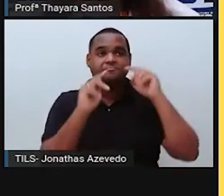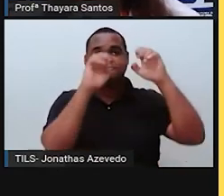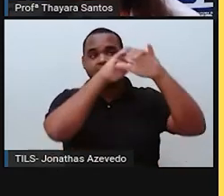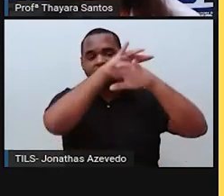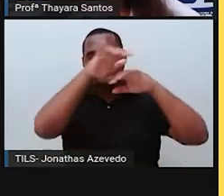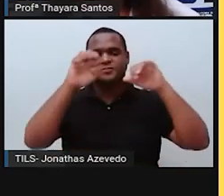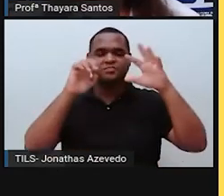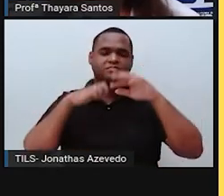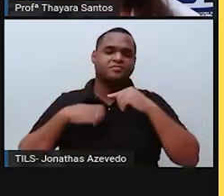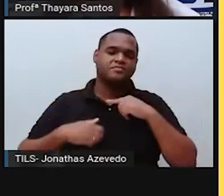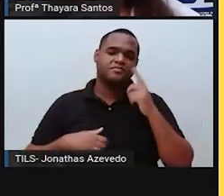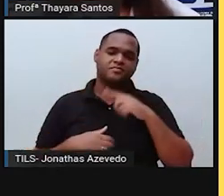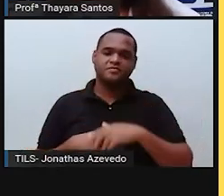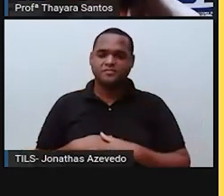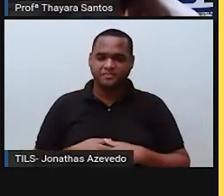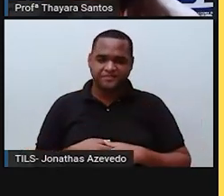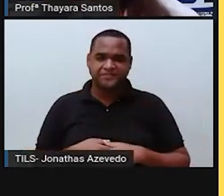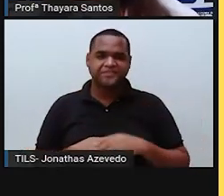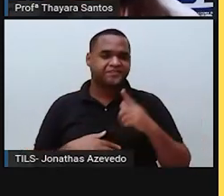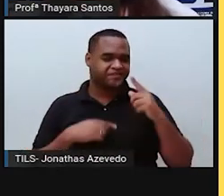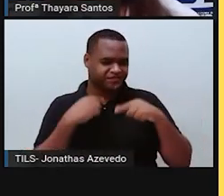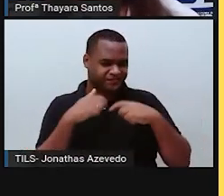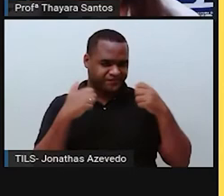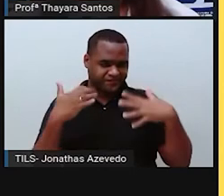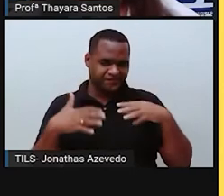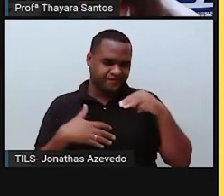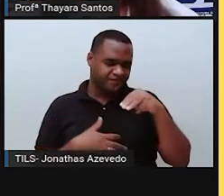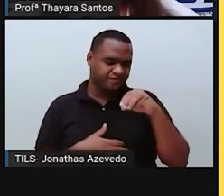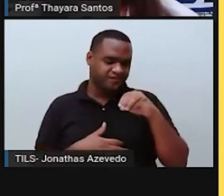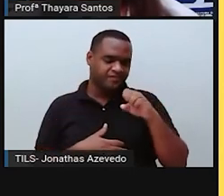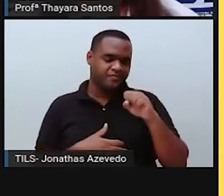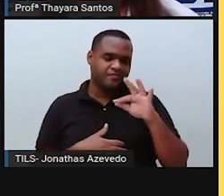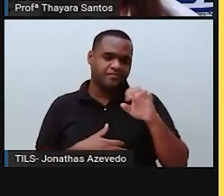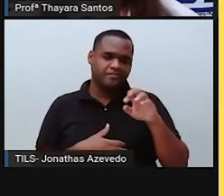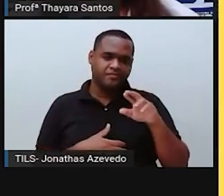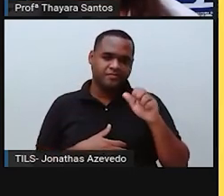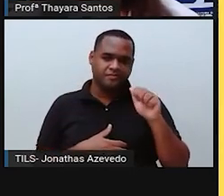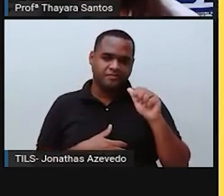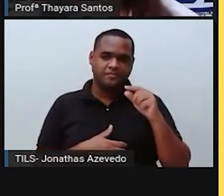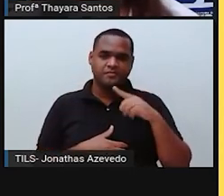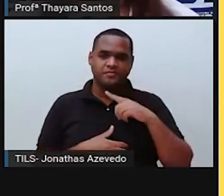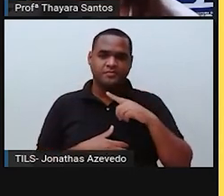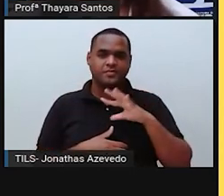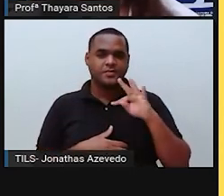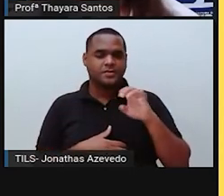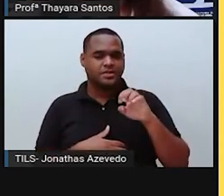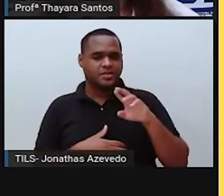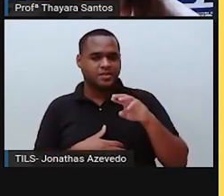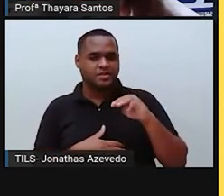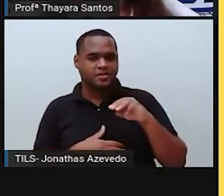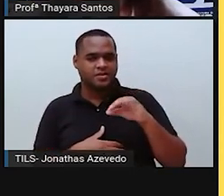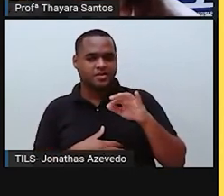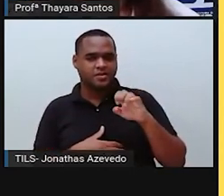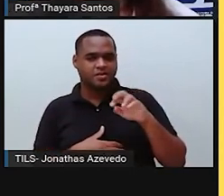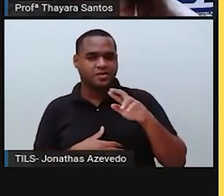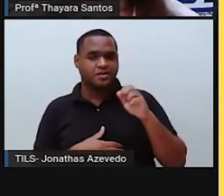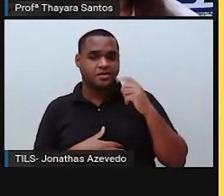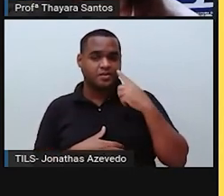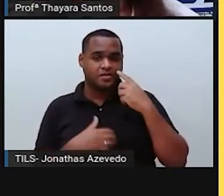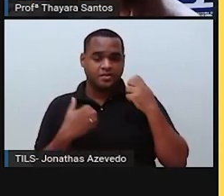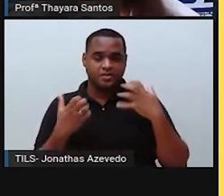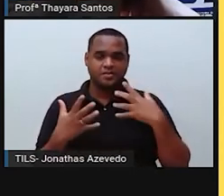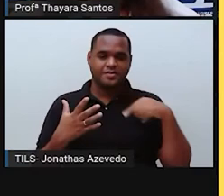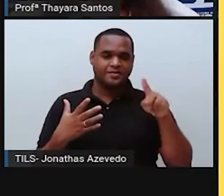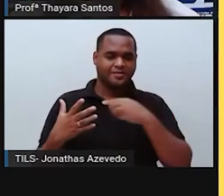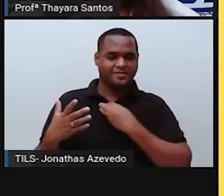E depois da mesosfera, aí a gente tem a termosfera, que é uma camada muito importante, inclusive para esse momento